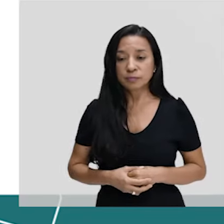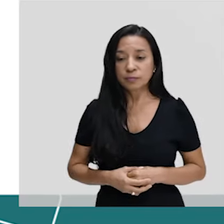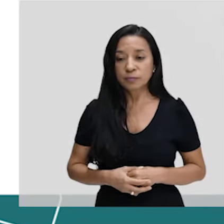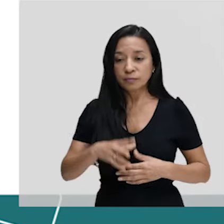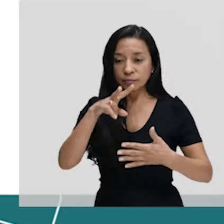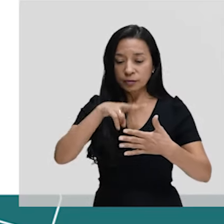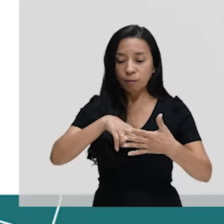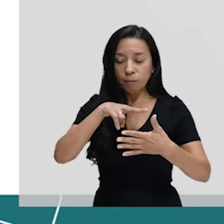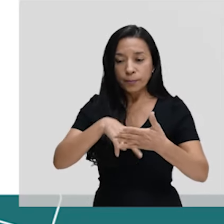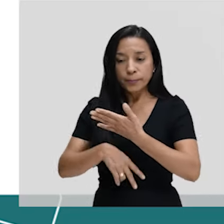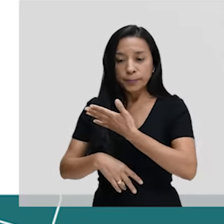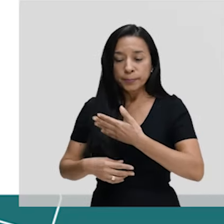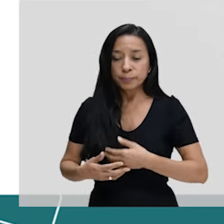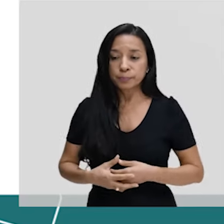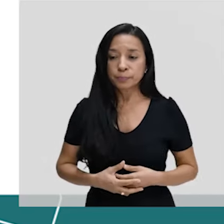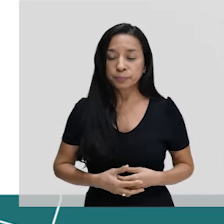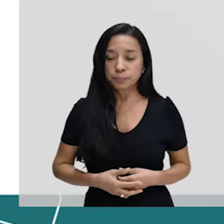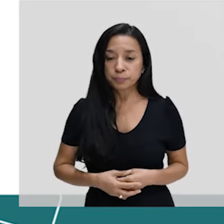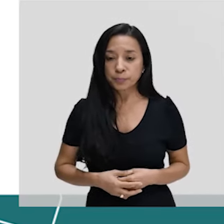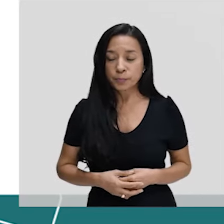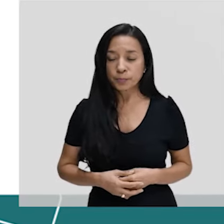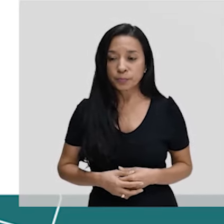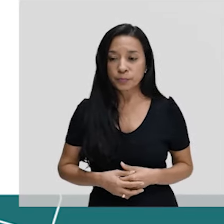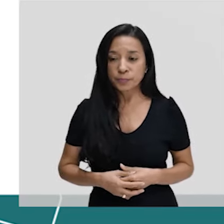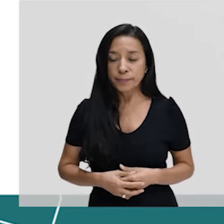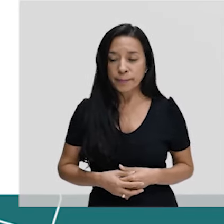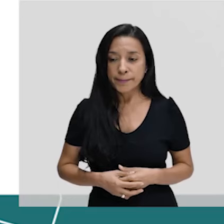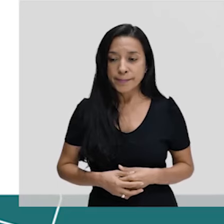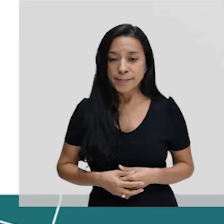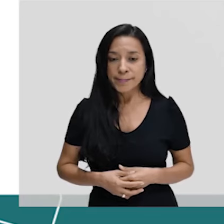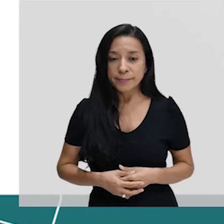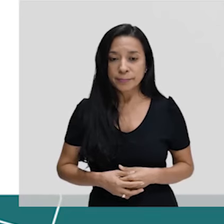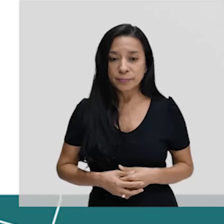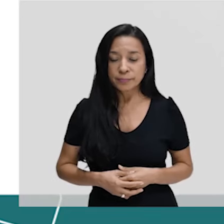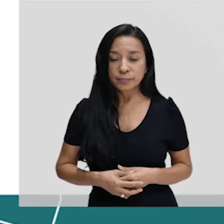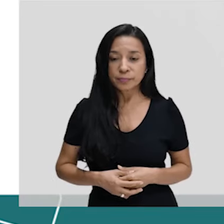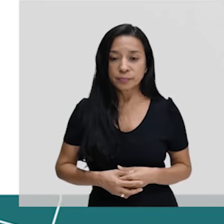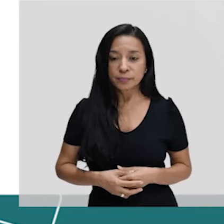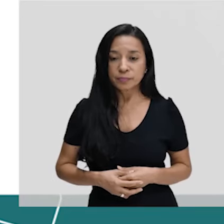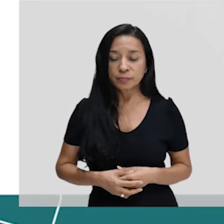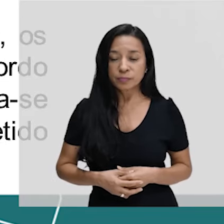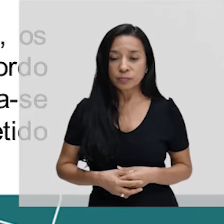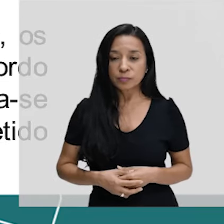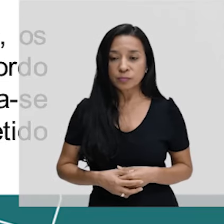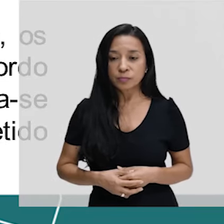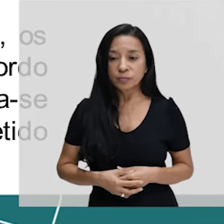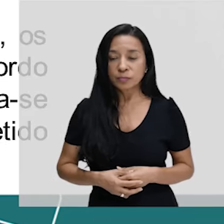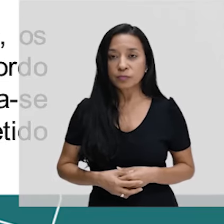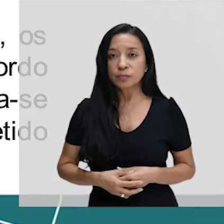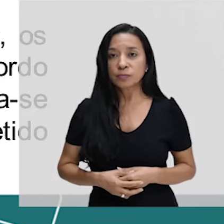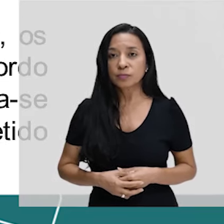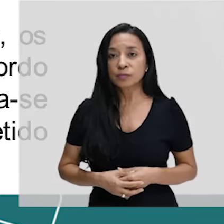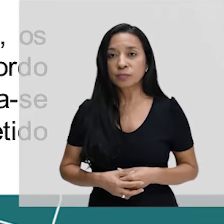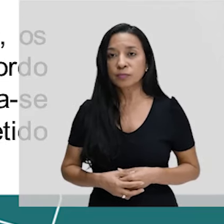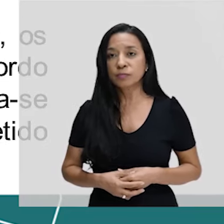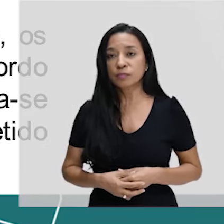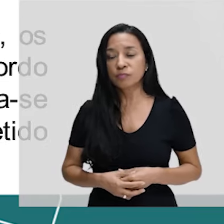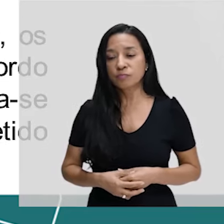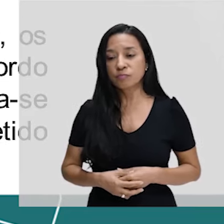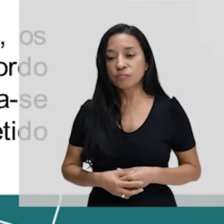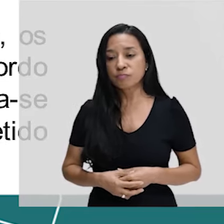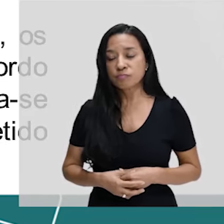Fisiologia ou Medicina de 2016 foi para uma área bastante fundamental nas ciências